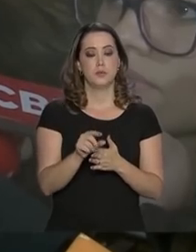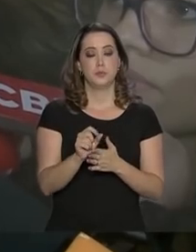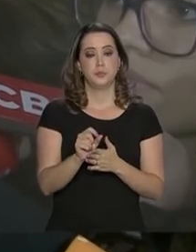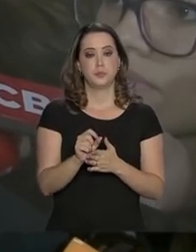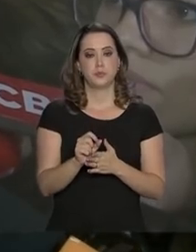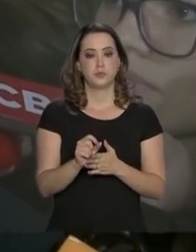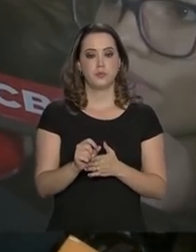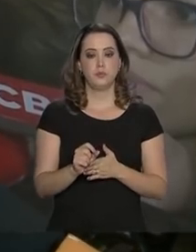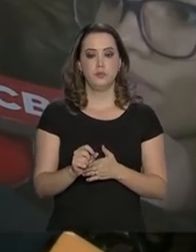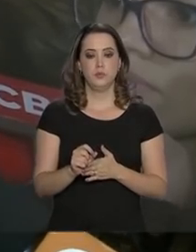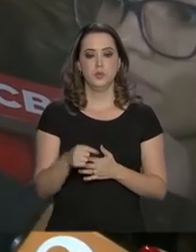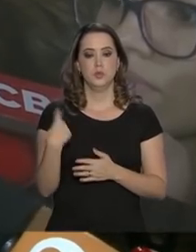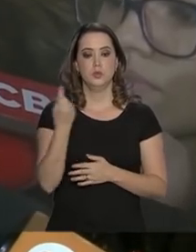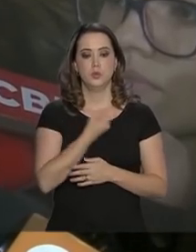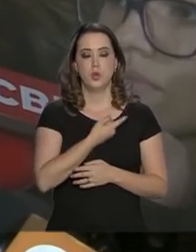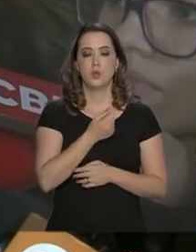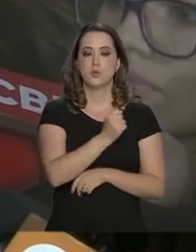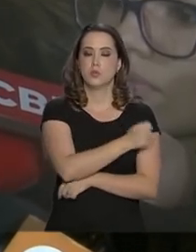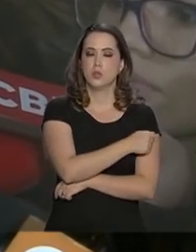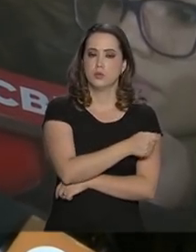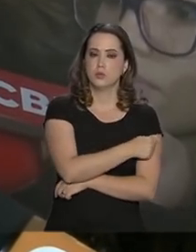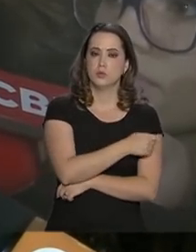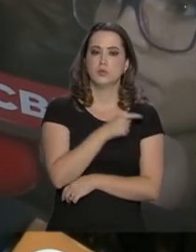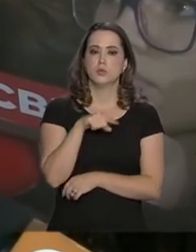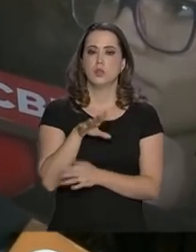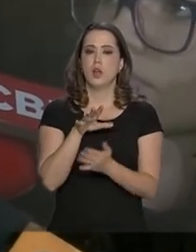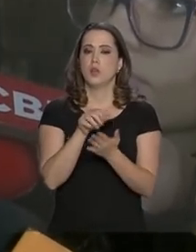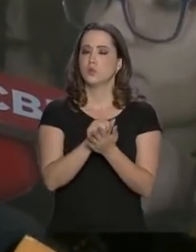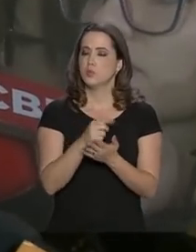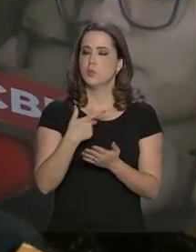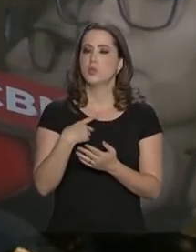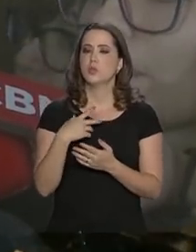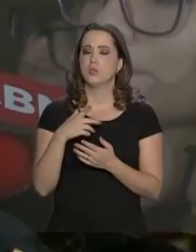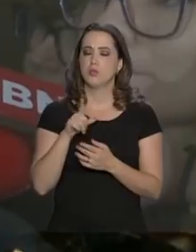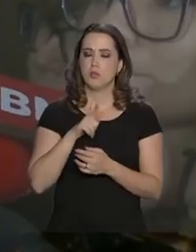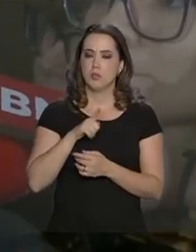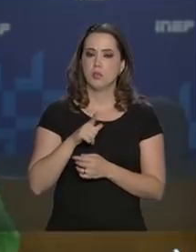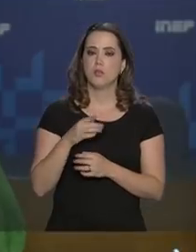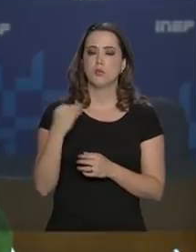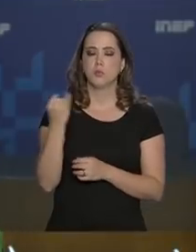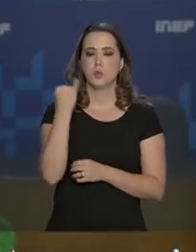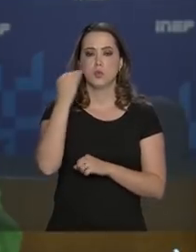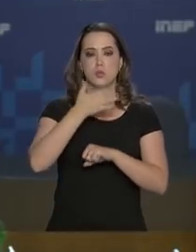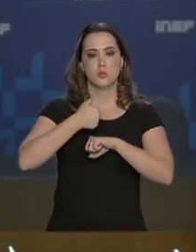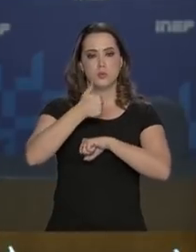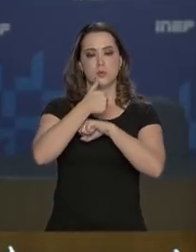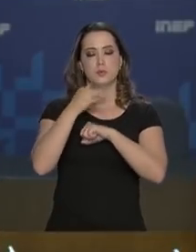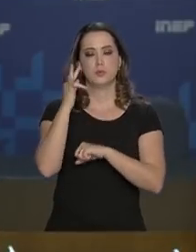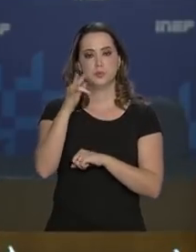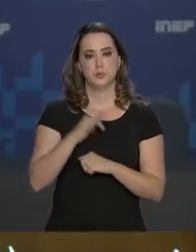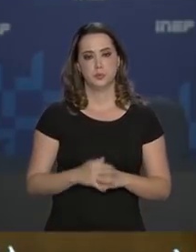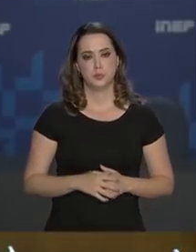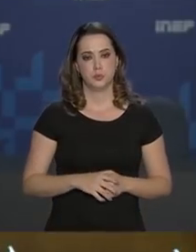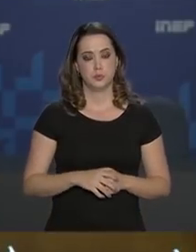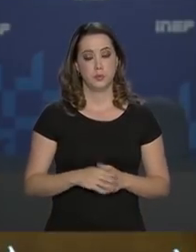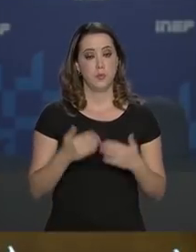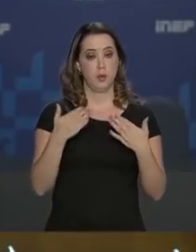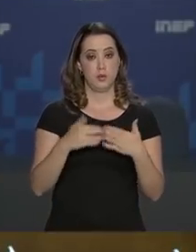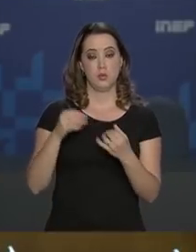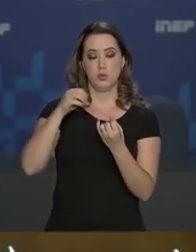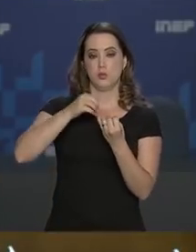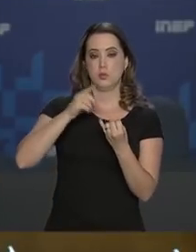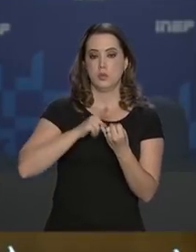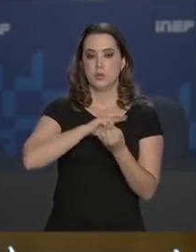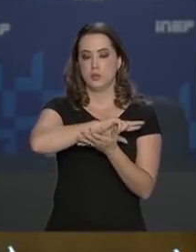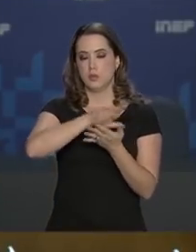os nossos estudantes a assumirem uma posição profissional de destaque. À frente do Inep, o novo presidente disse